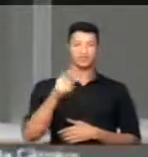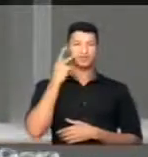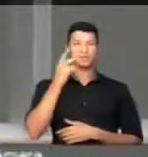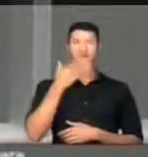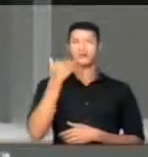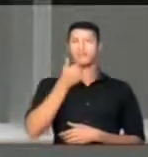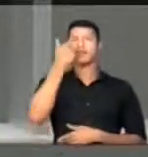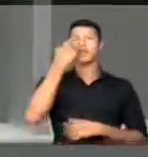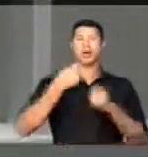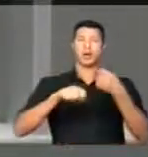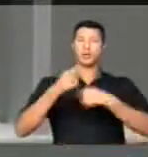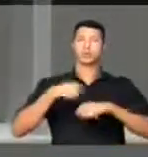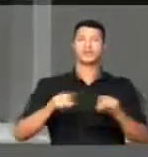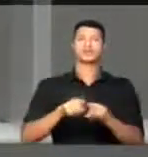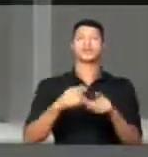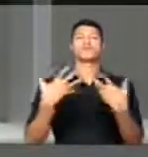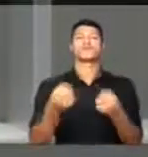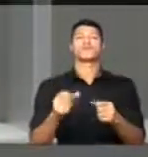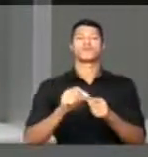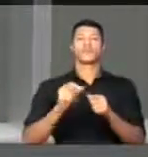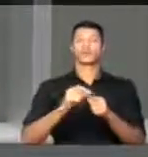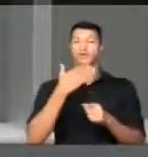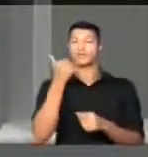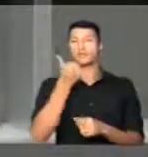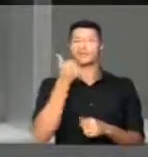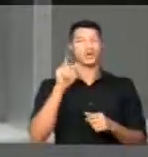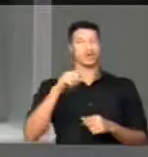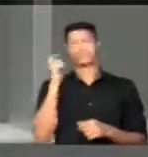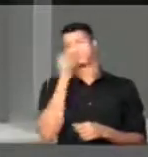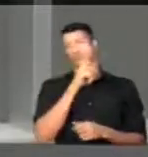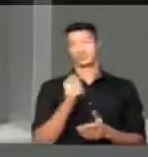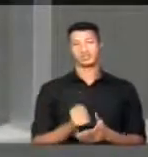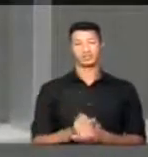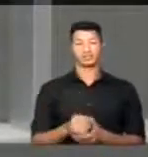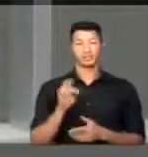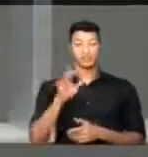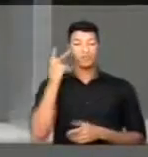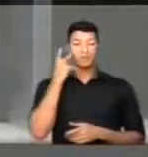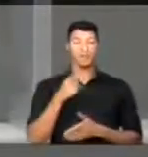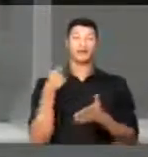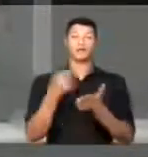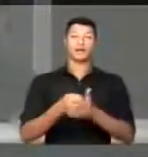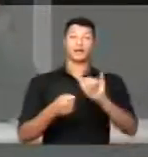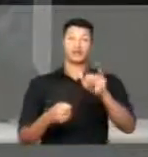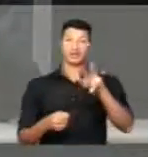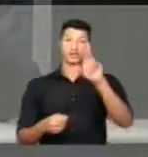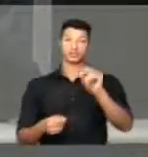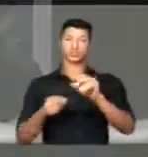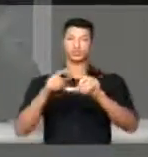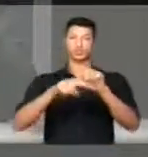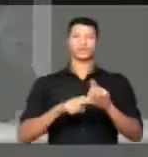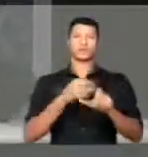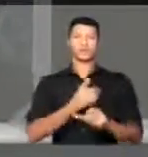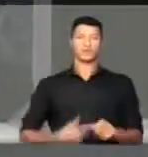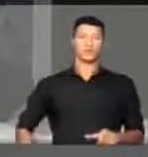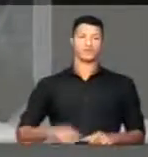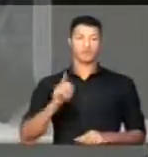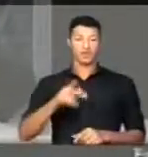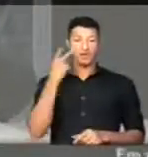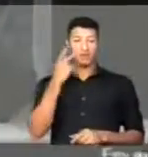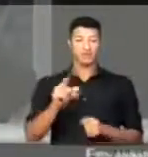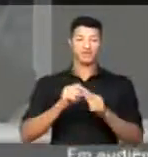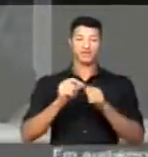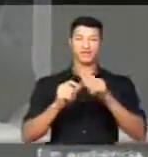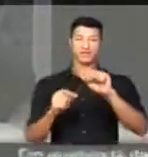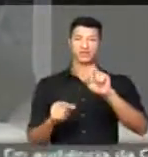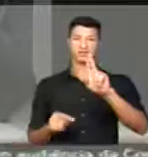melhorar a economia, então vamos fazer mais um sacrifício. É mentira! Isso aqui é para pagar juros da dívida pública. É para fazer